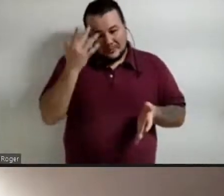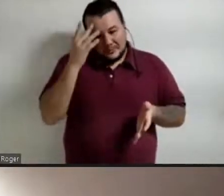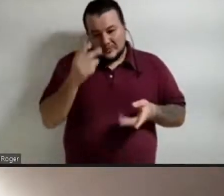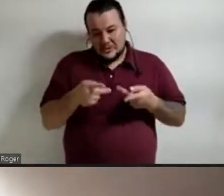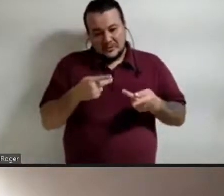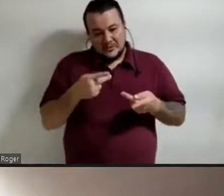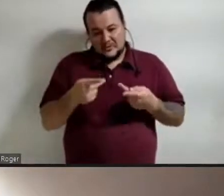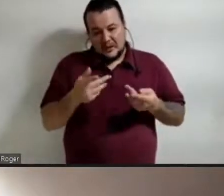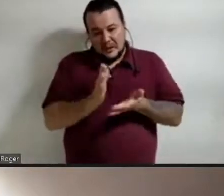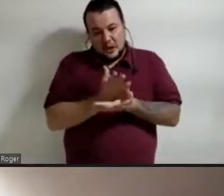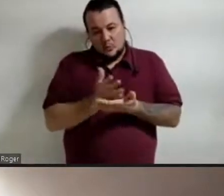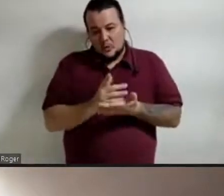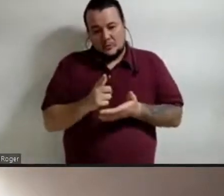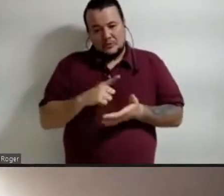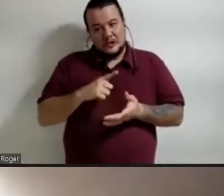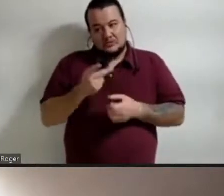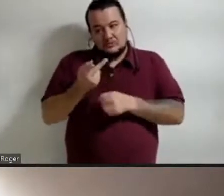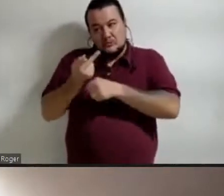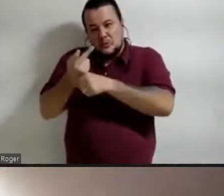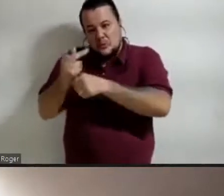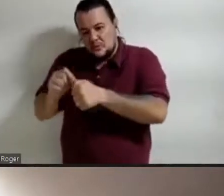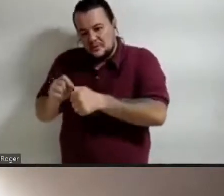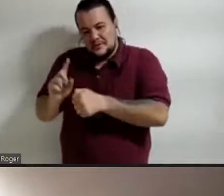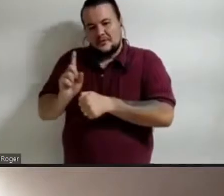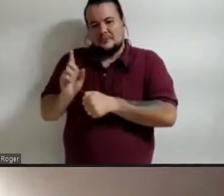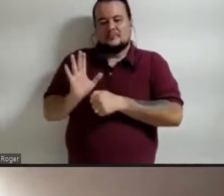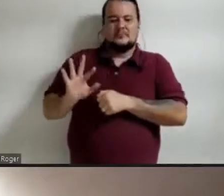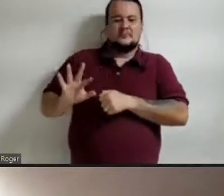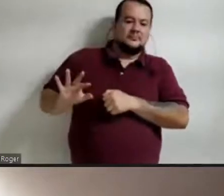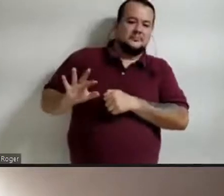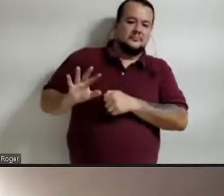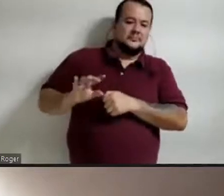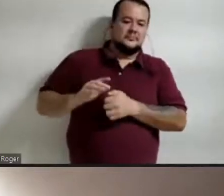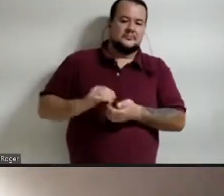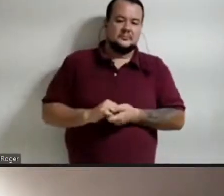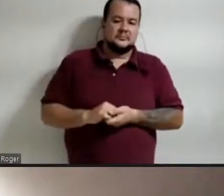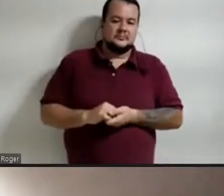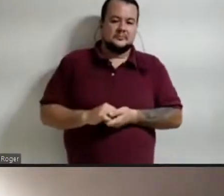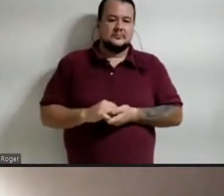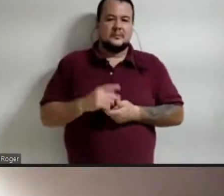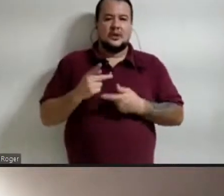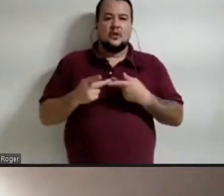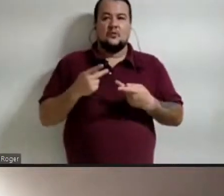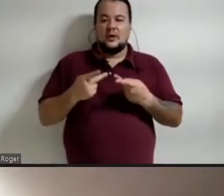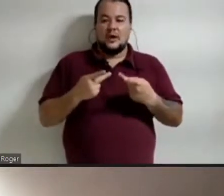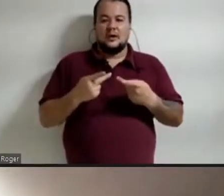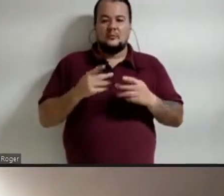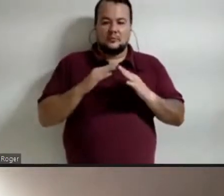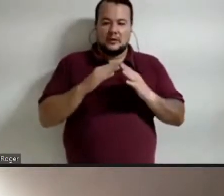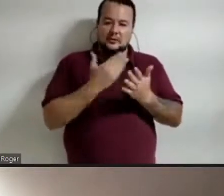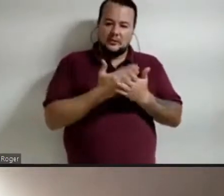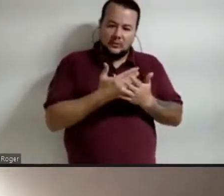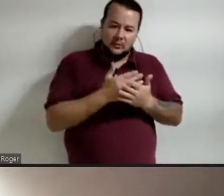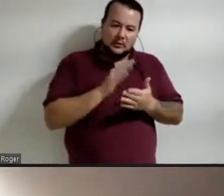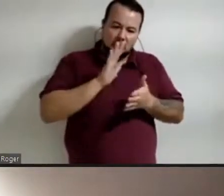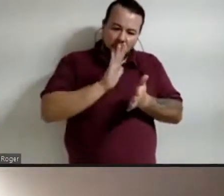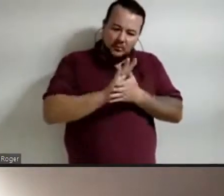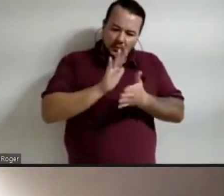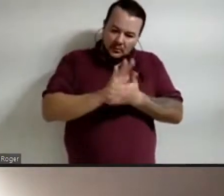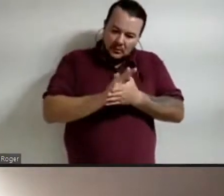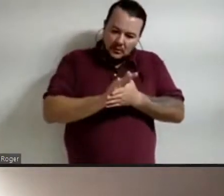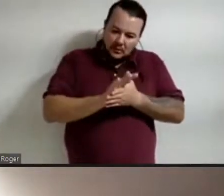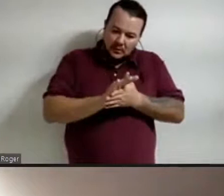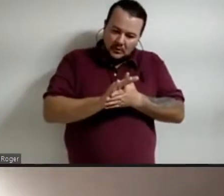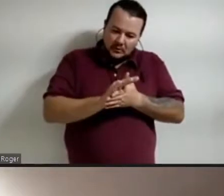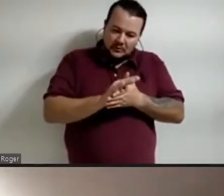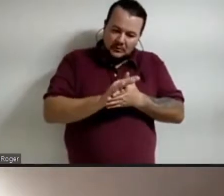explora. Como nós temos feito? Através, eu falo do colégio que nós propusemos, a gente deixou esse